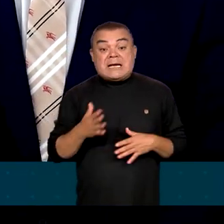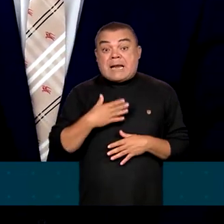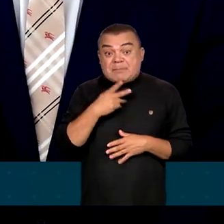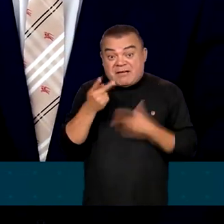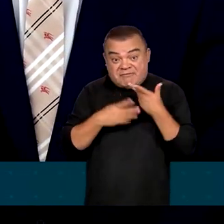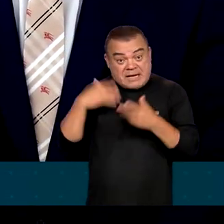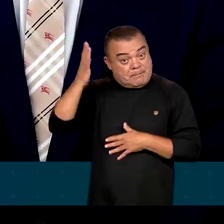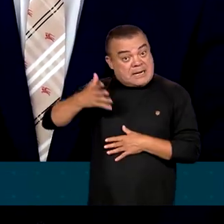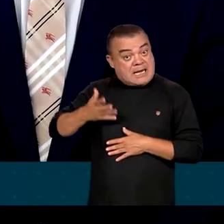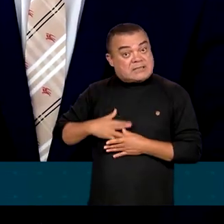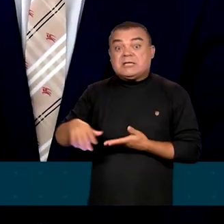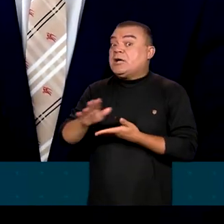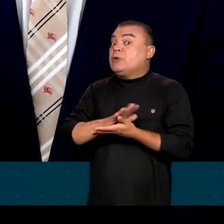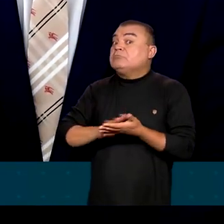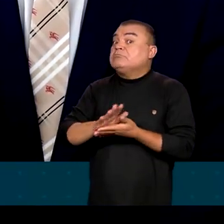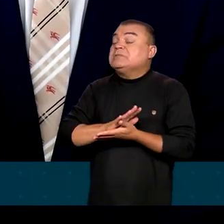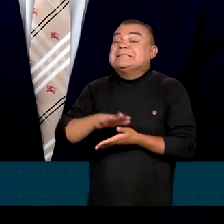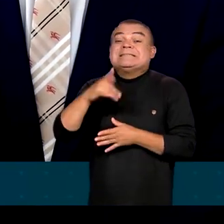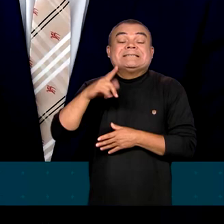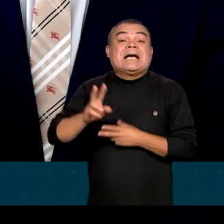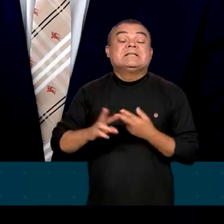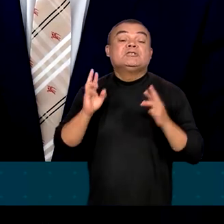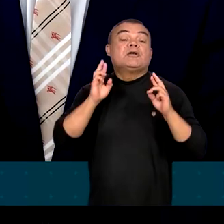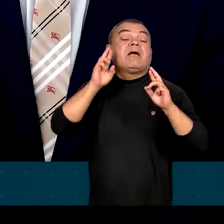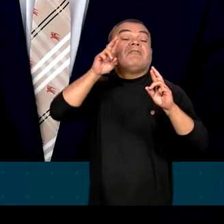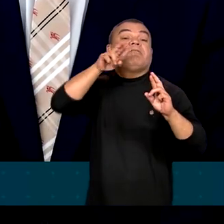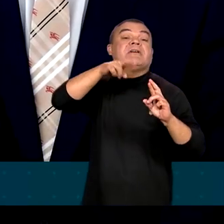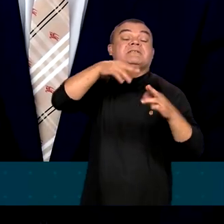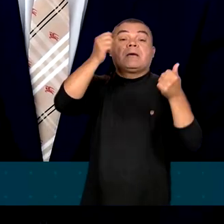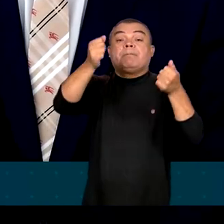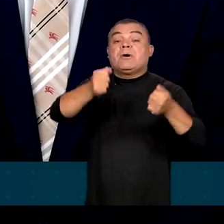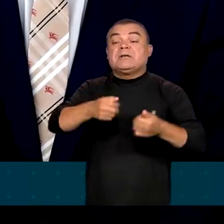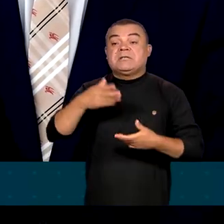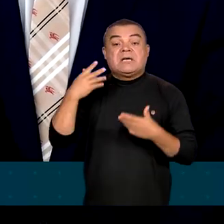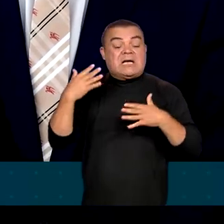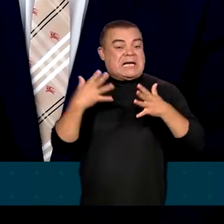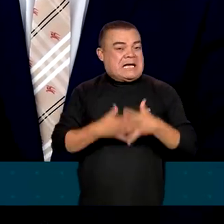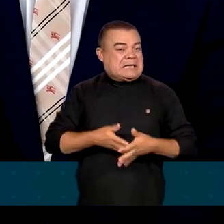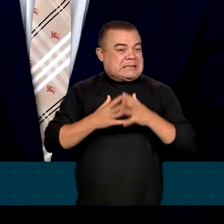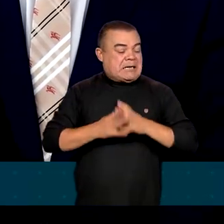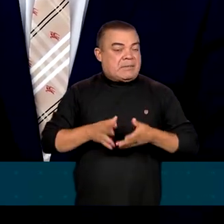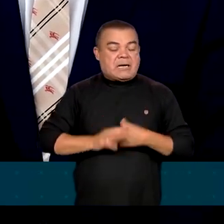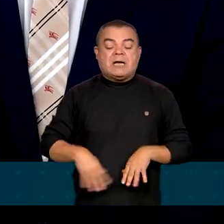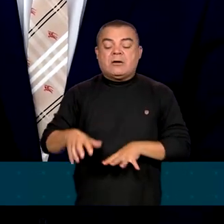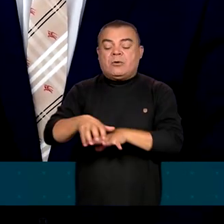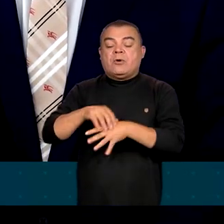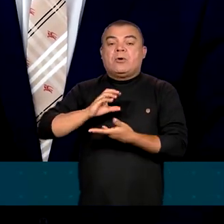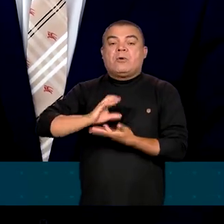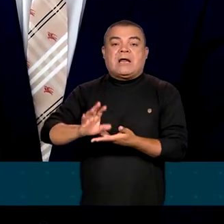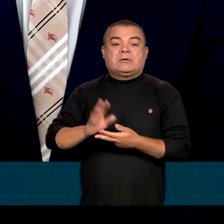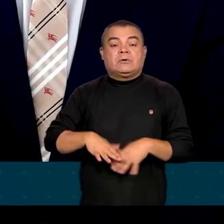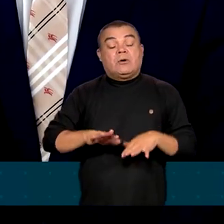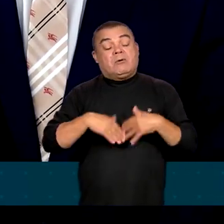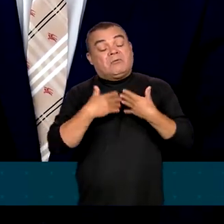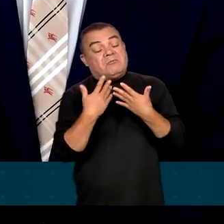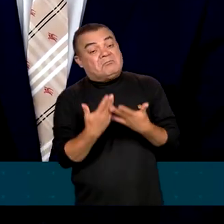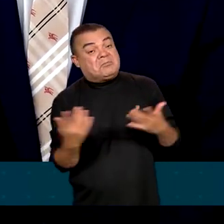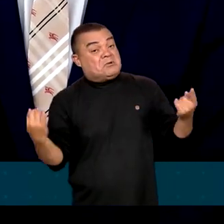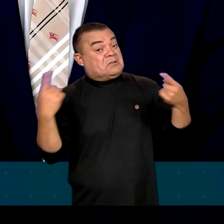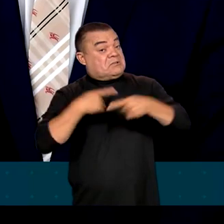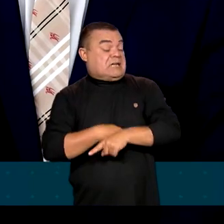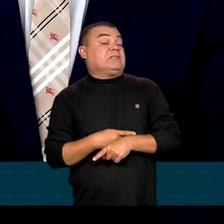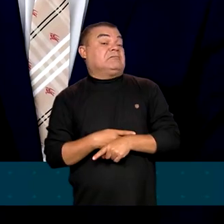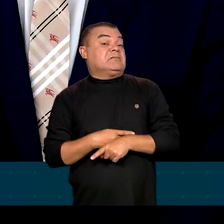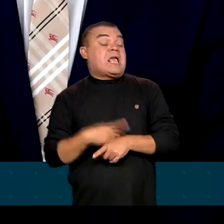nenhum tipo de referência que possa ser prejudicial ao agro, ou que vise o agro. Ao contrário, eu